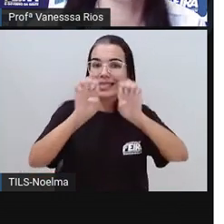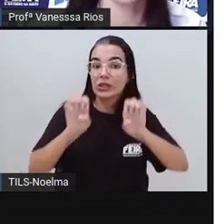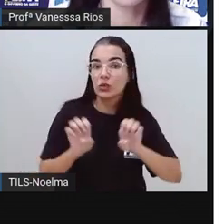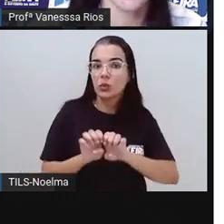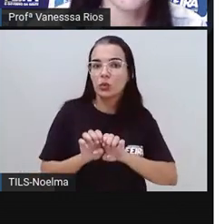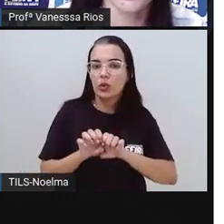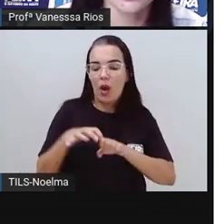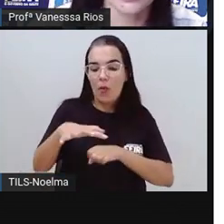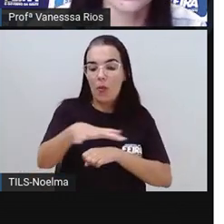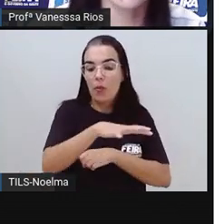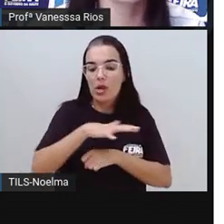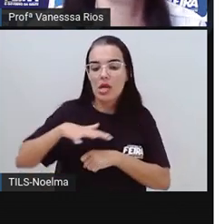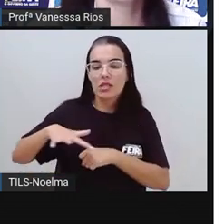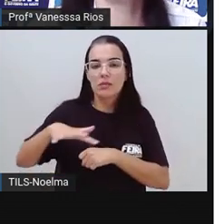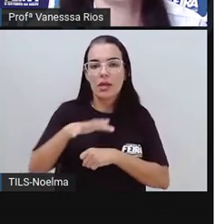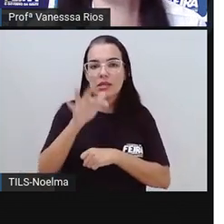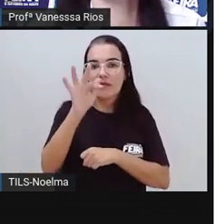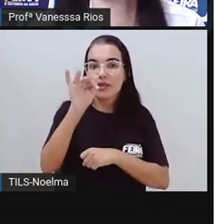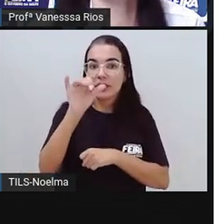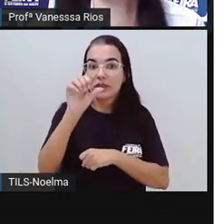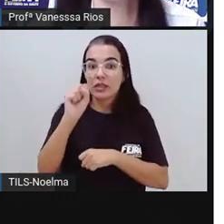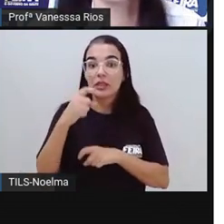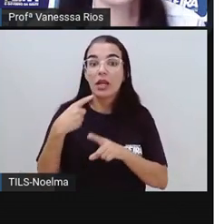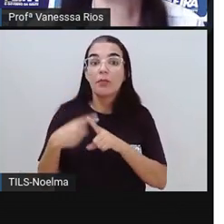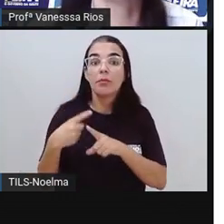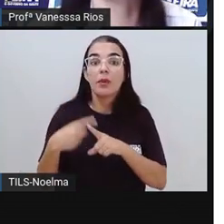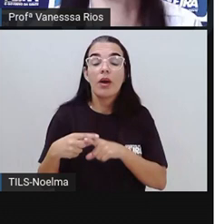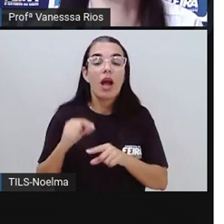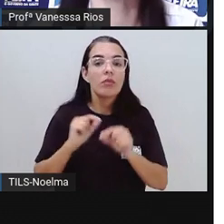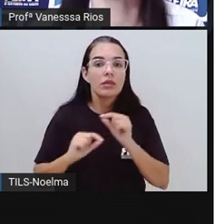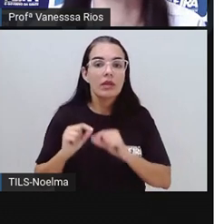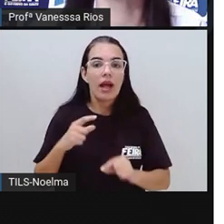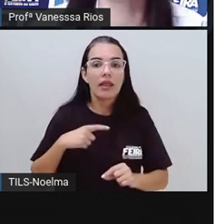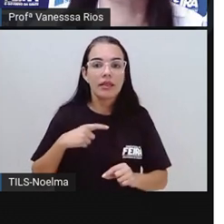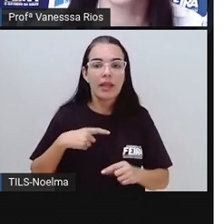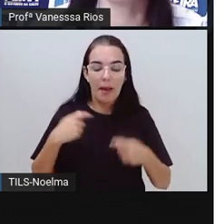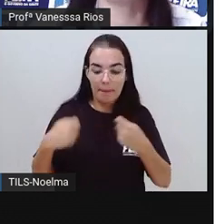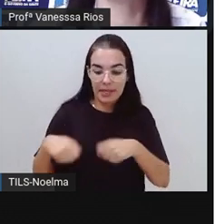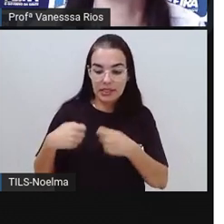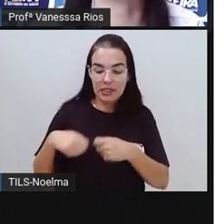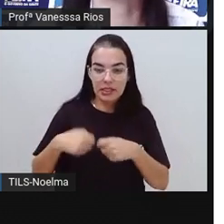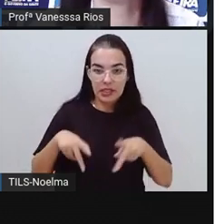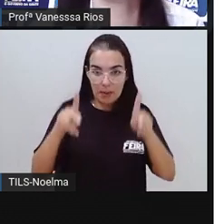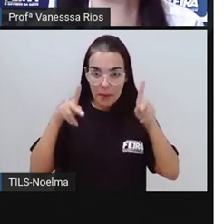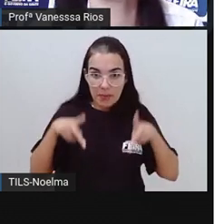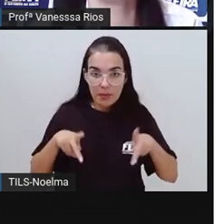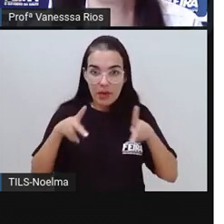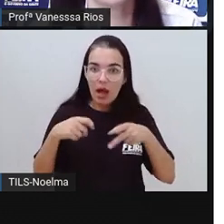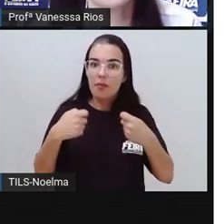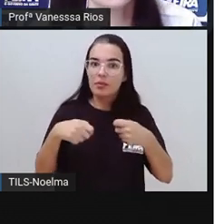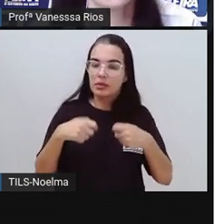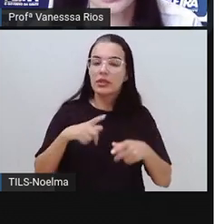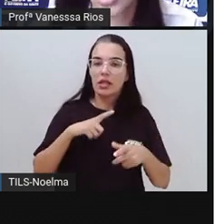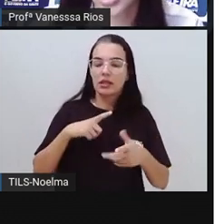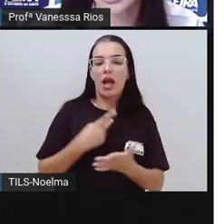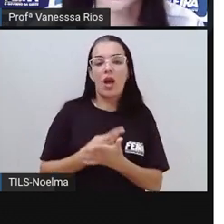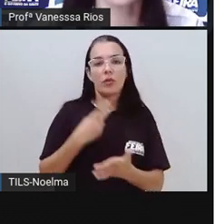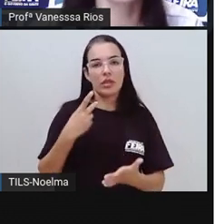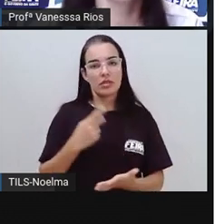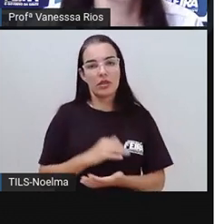espaço de Feira de Santana para que as ações em prol das necessidades da população elas sejam melhores